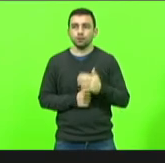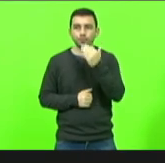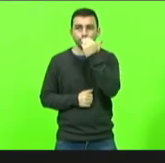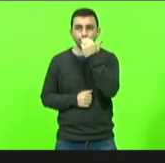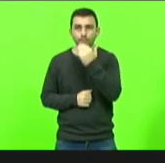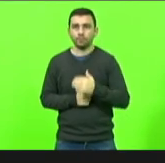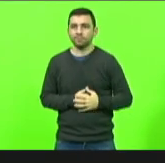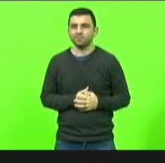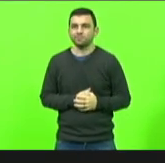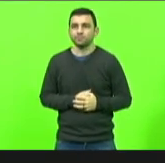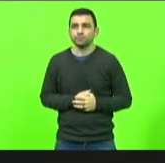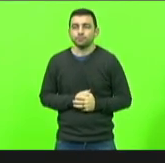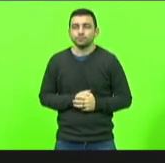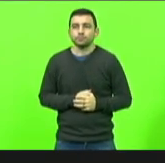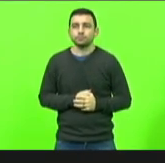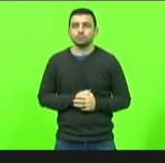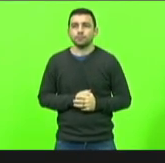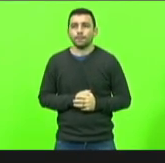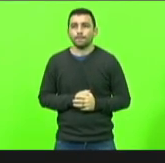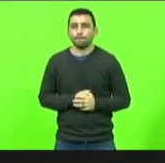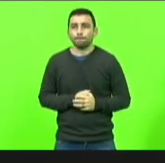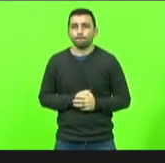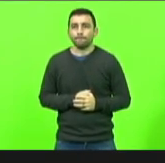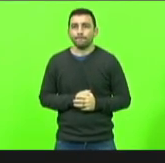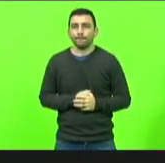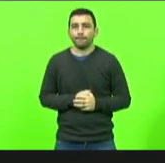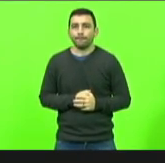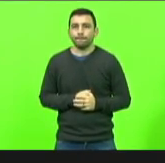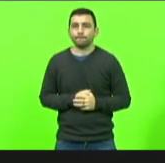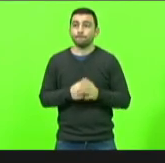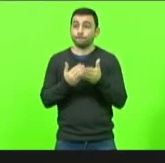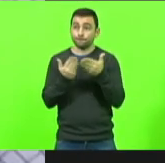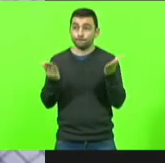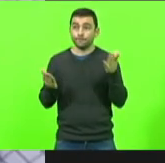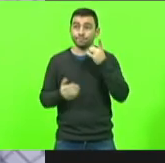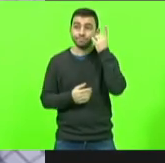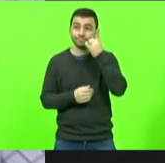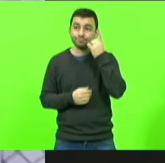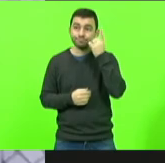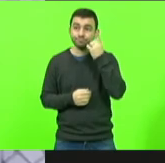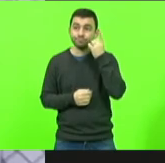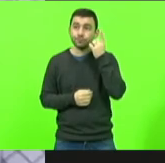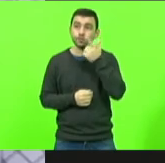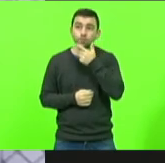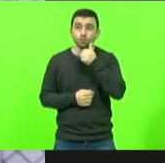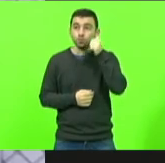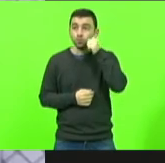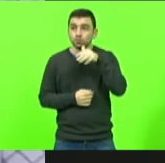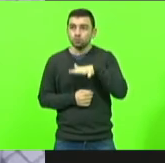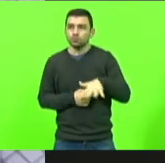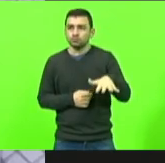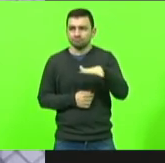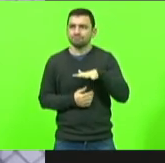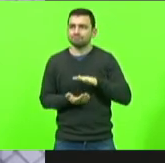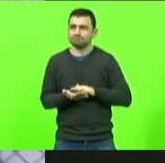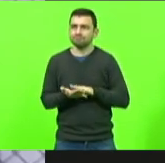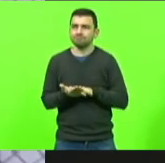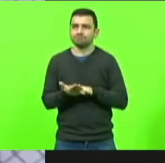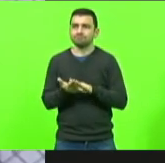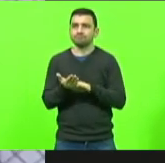presidente senhores deputados deputada Marlene parabéns pela